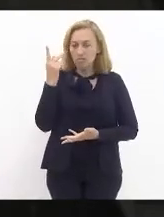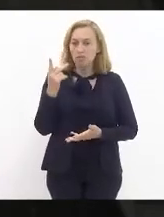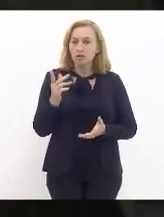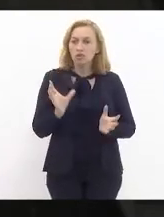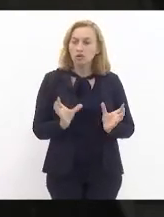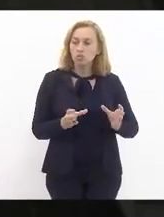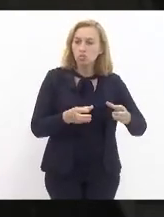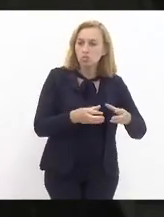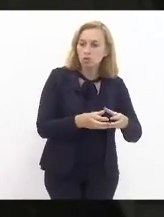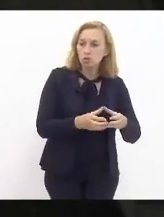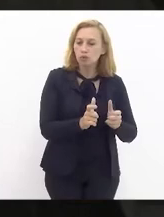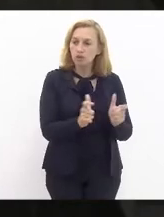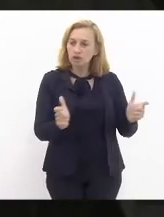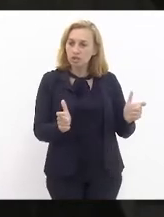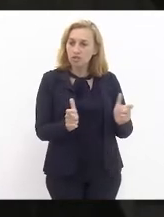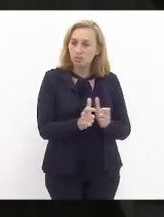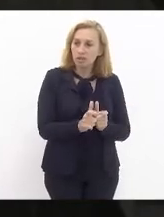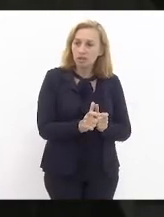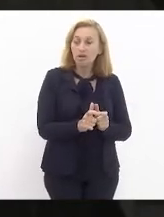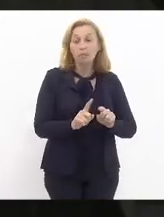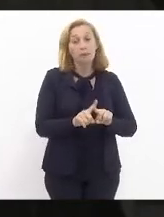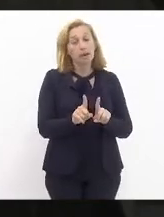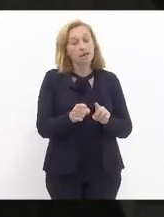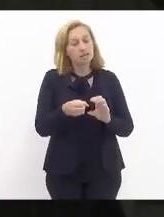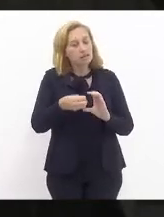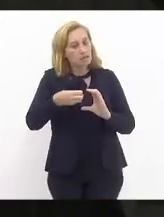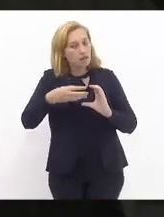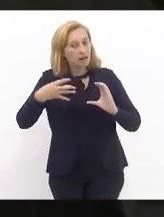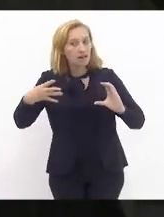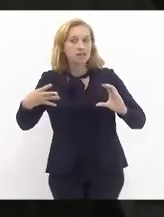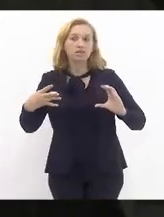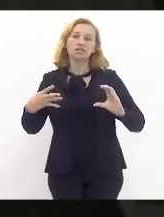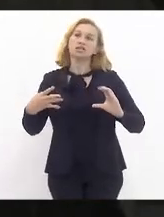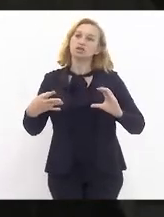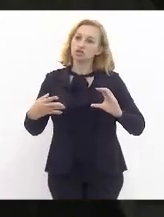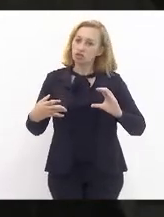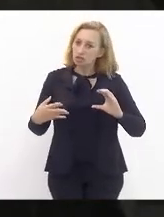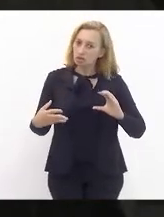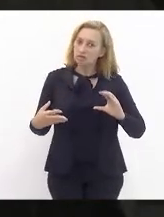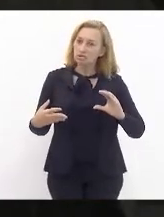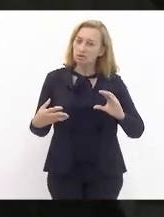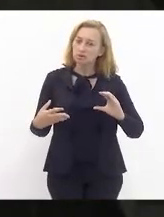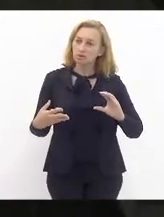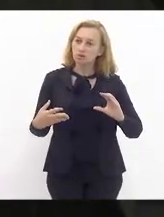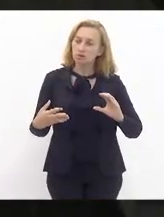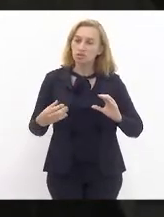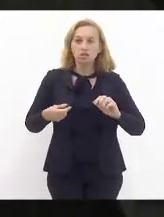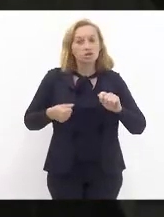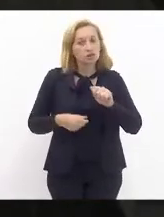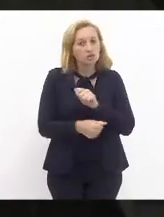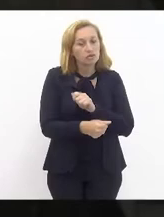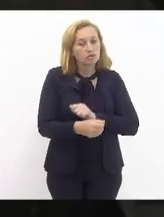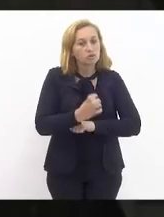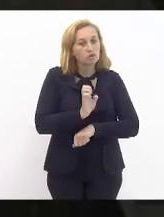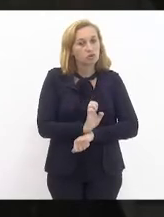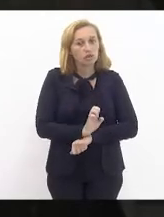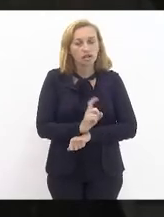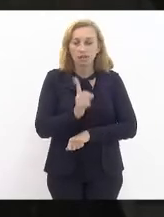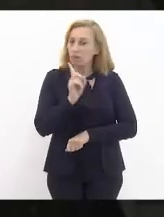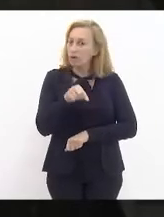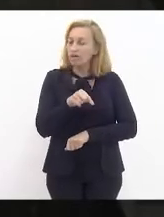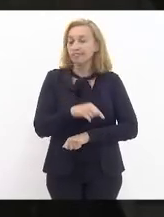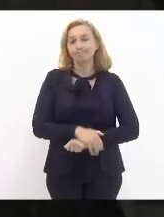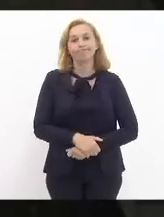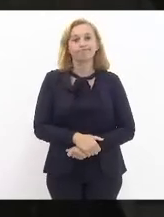comunidade. Mas a característica de investimento do Estado não é essa.